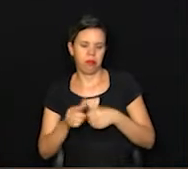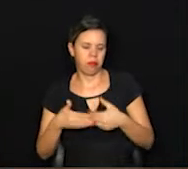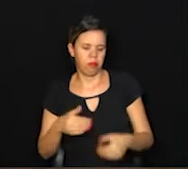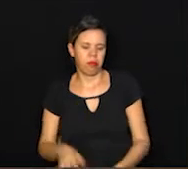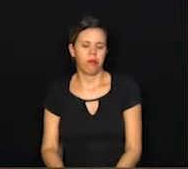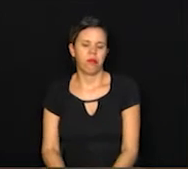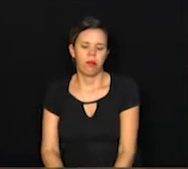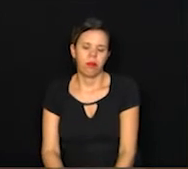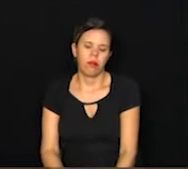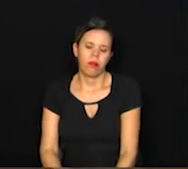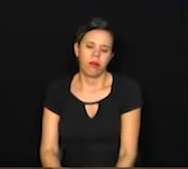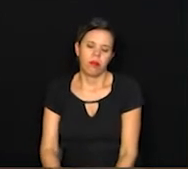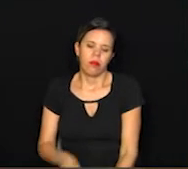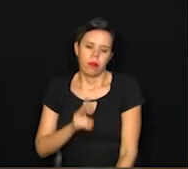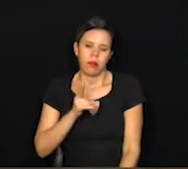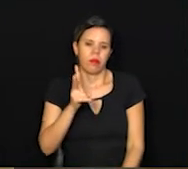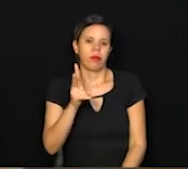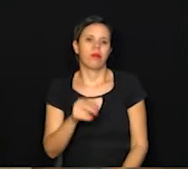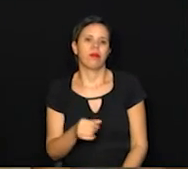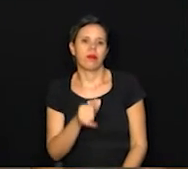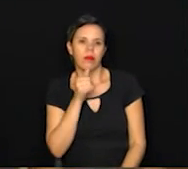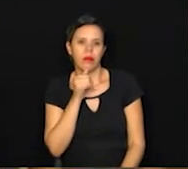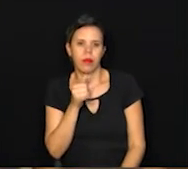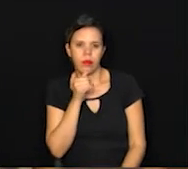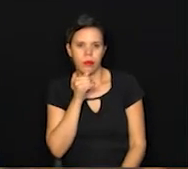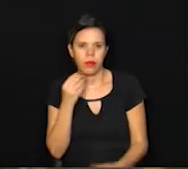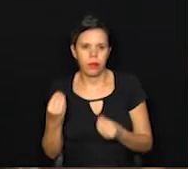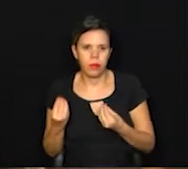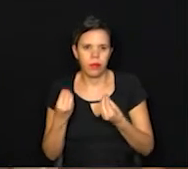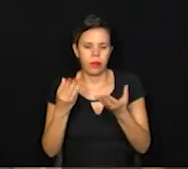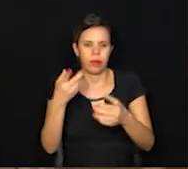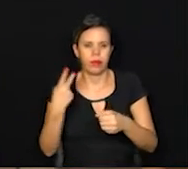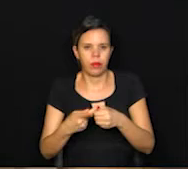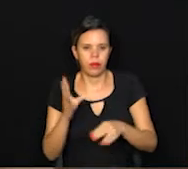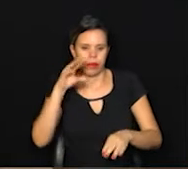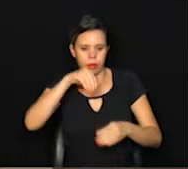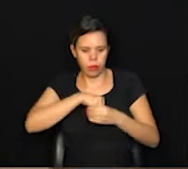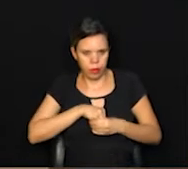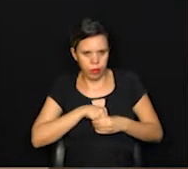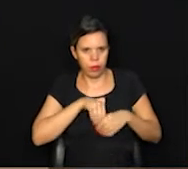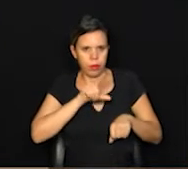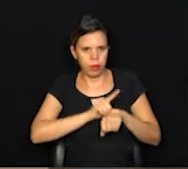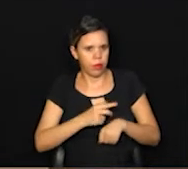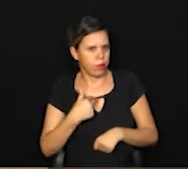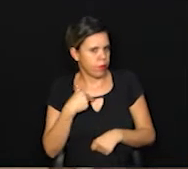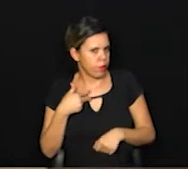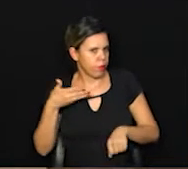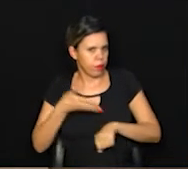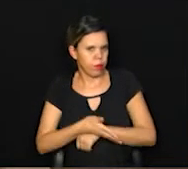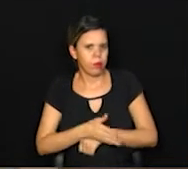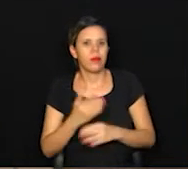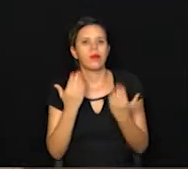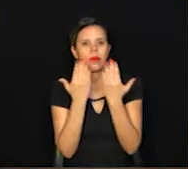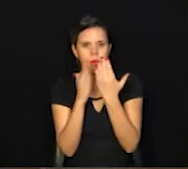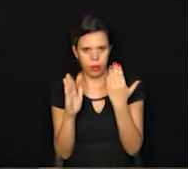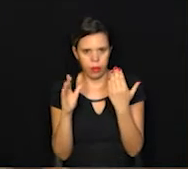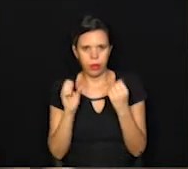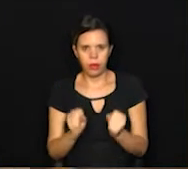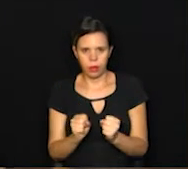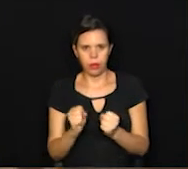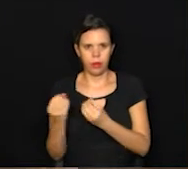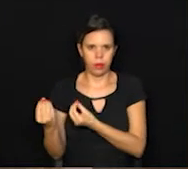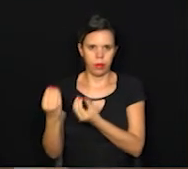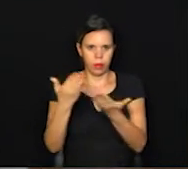Então, continua vedado a entrega do produto dentro do estabelecimento, mas na porta é